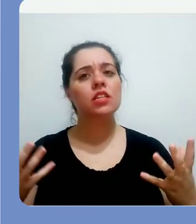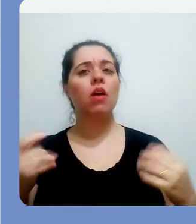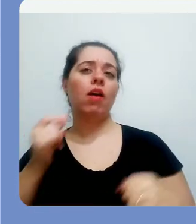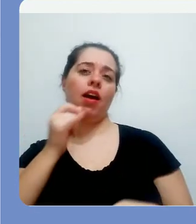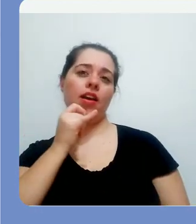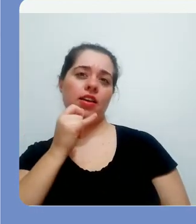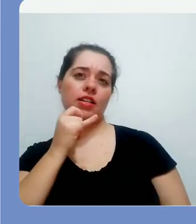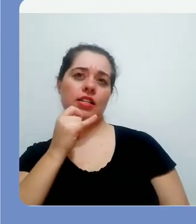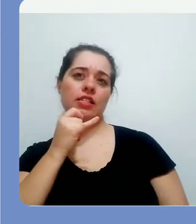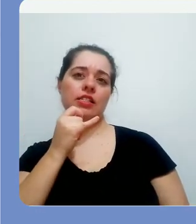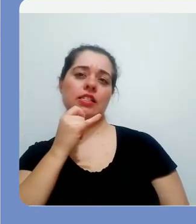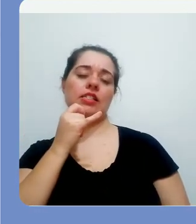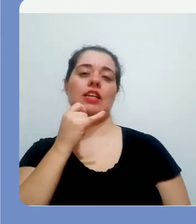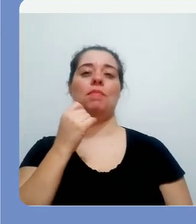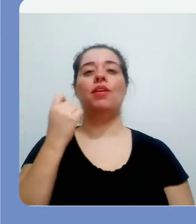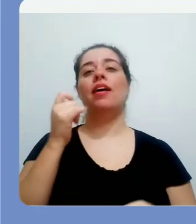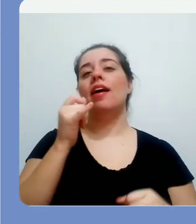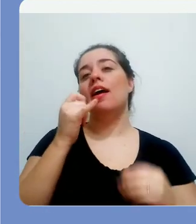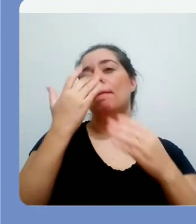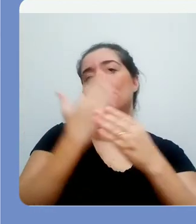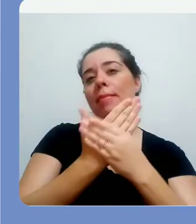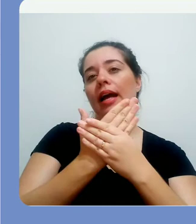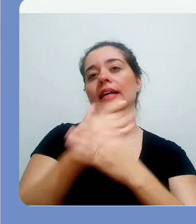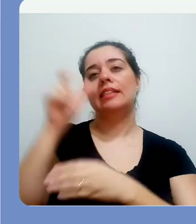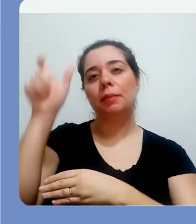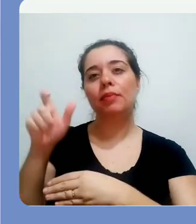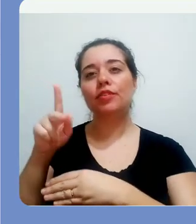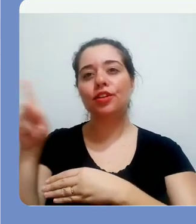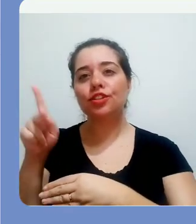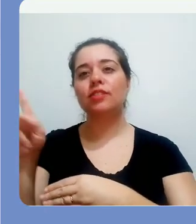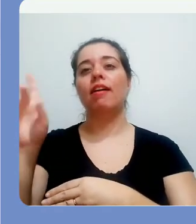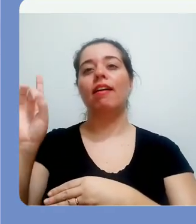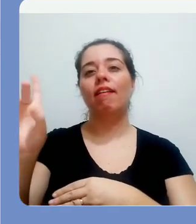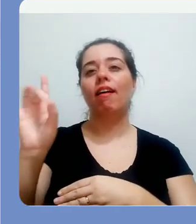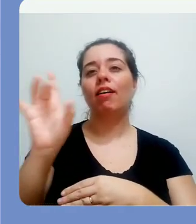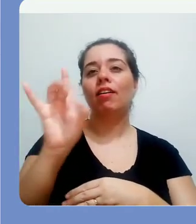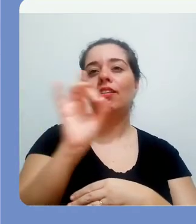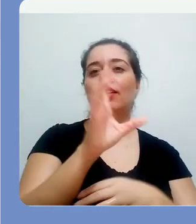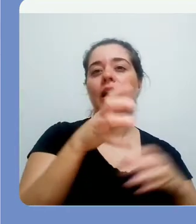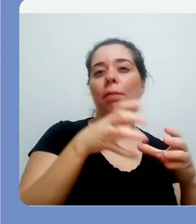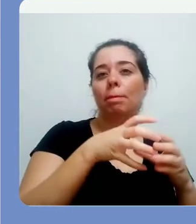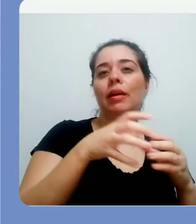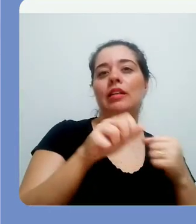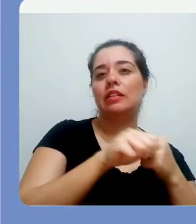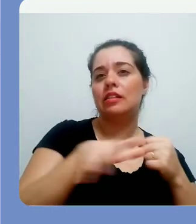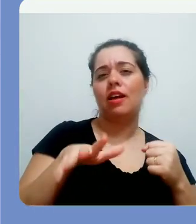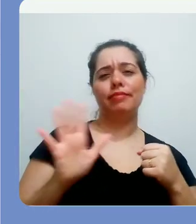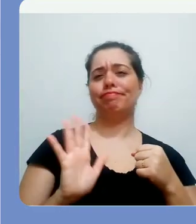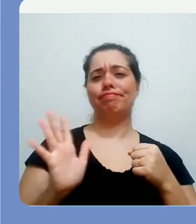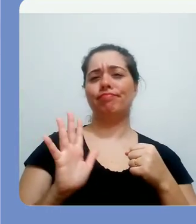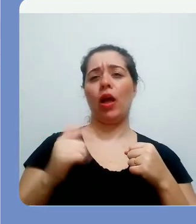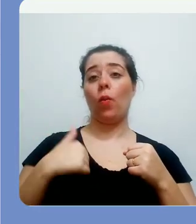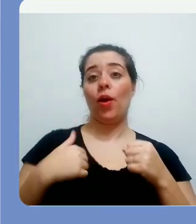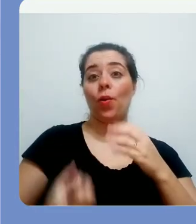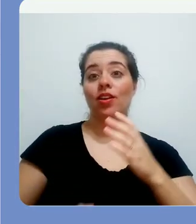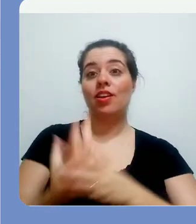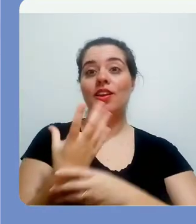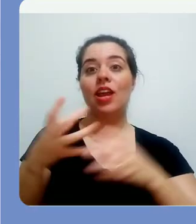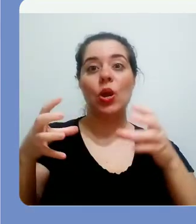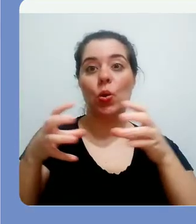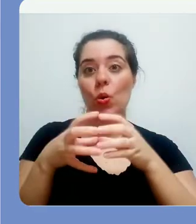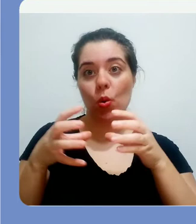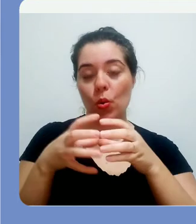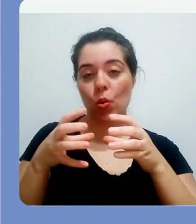eu pegar e compartilhar uma pasta com o professor José Ednilson e uma pasta com todos os demais colaboradores do núcleo, eu